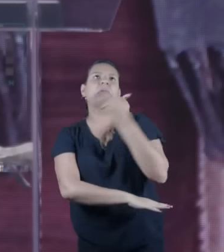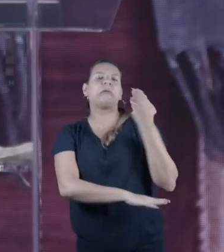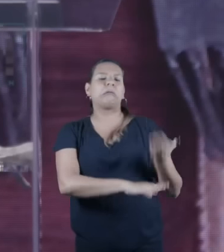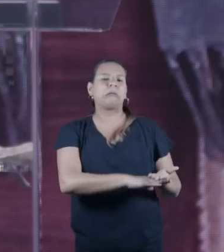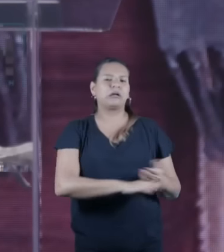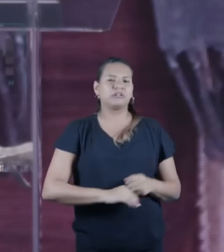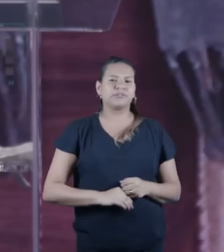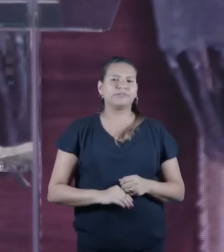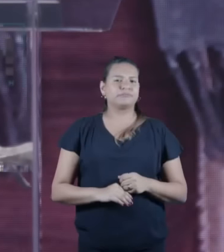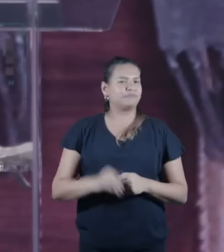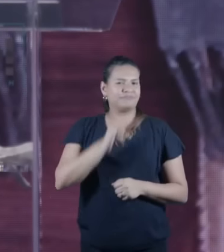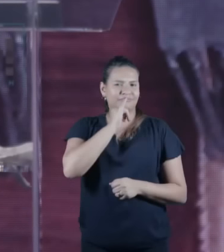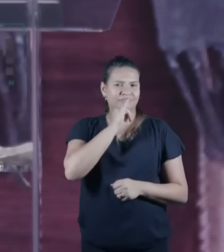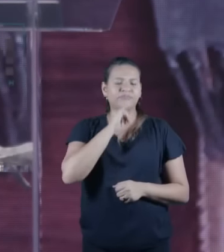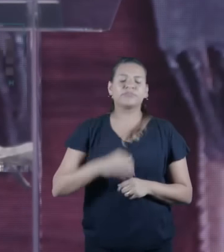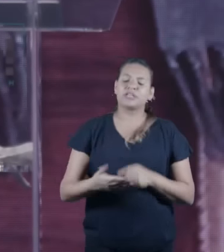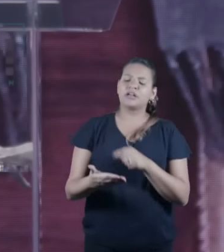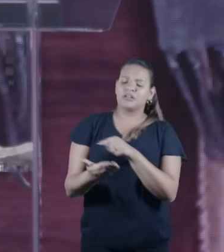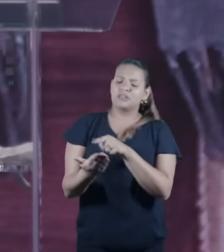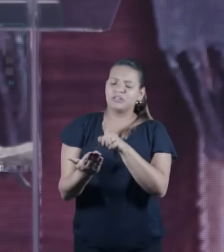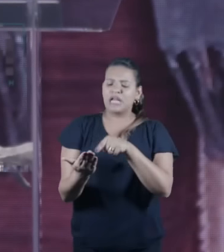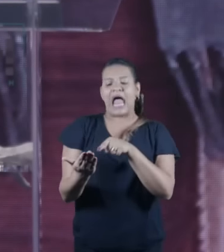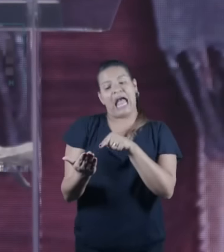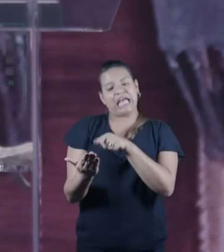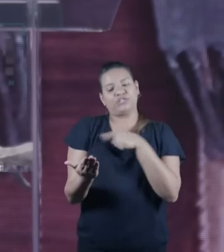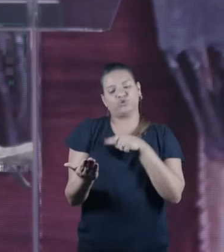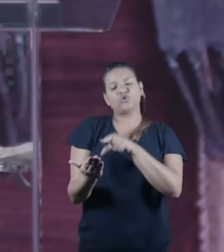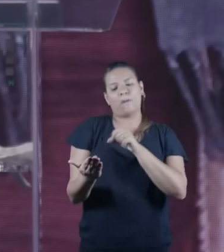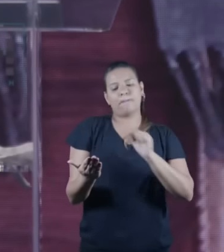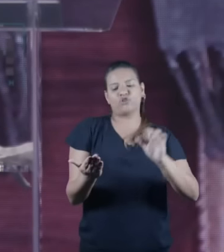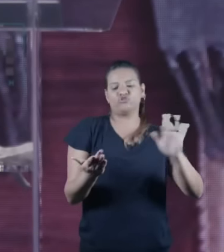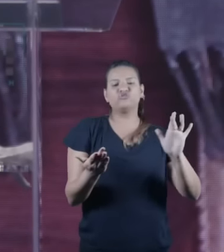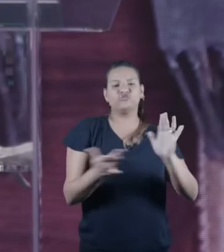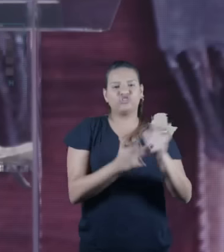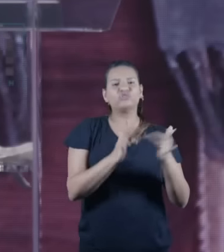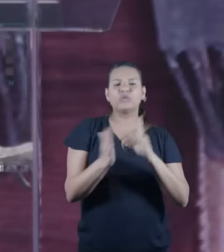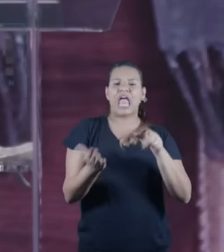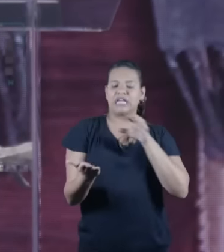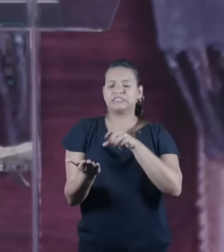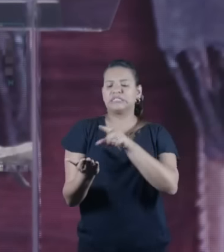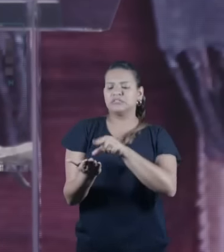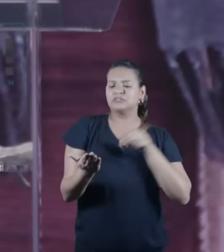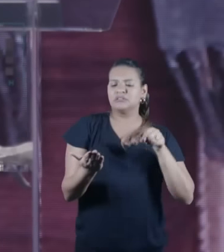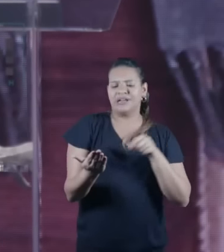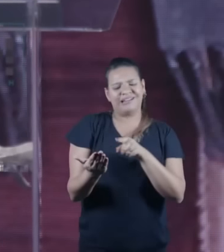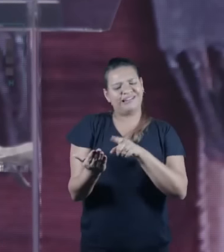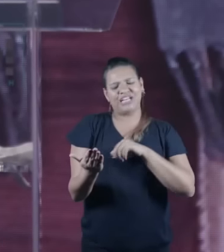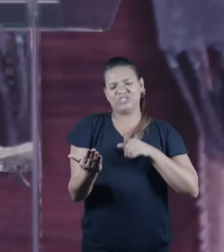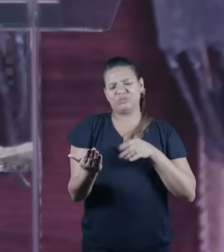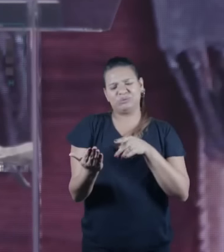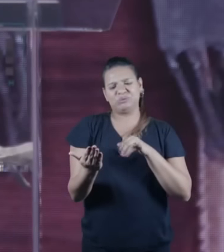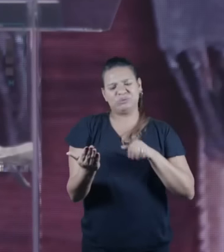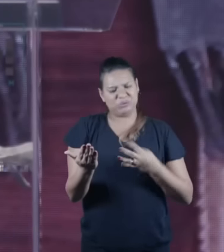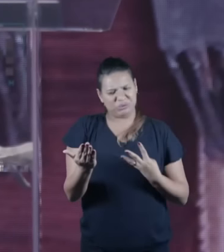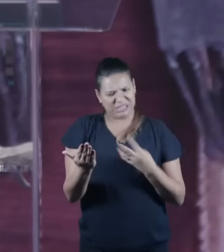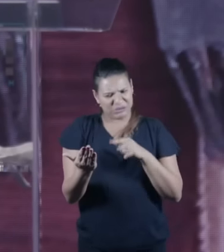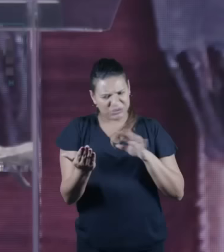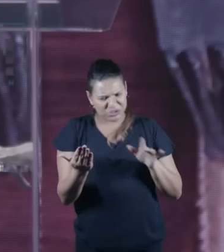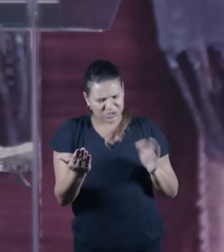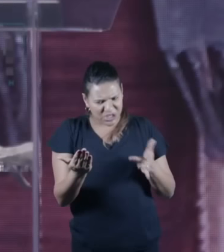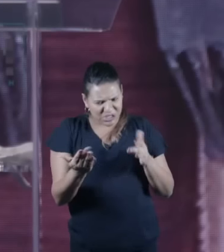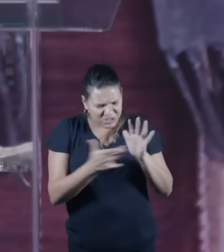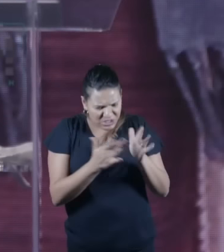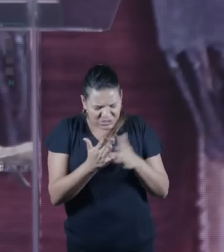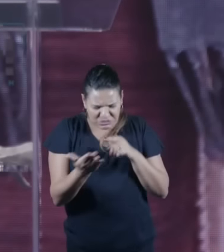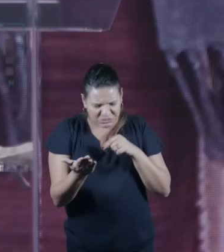parte aqui essa parte aqui e usar e quando a gente lê a bíblia a gente tem que ler ela do início ao final com todas as suas partes com as partes que são mais difíceis de